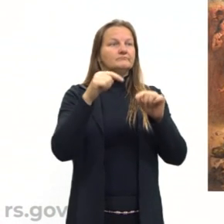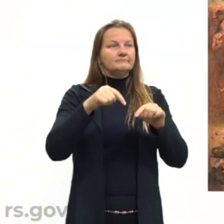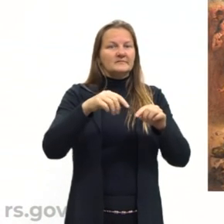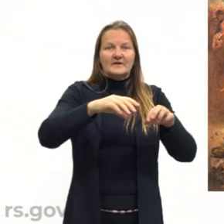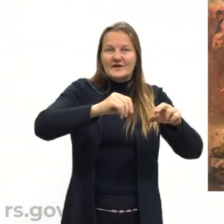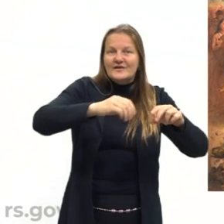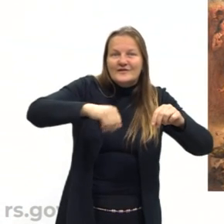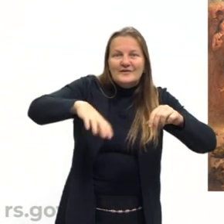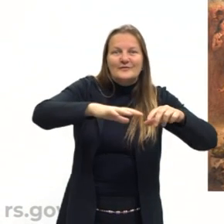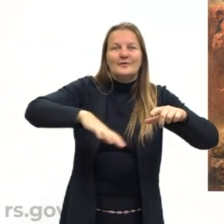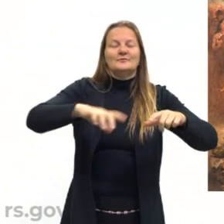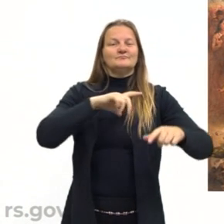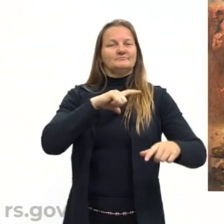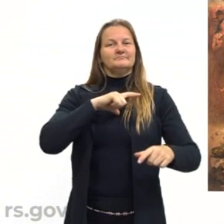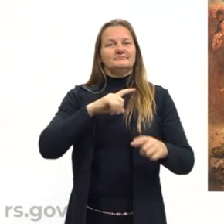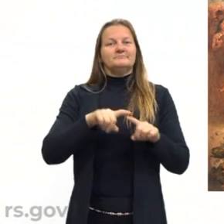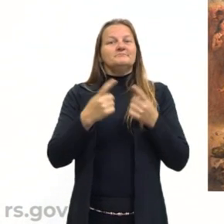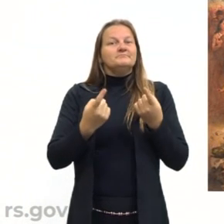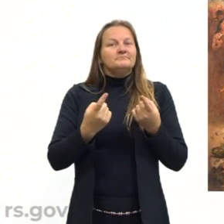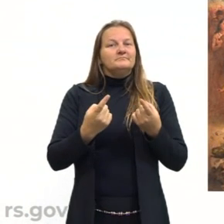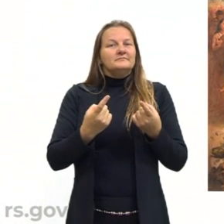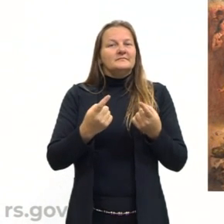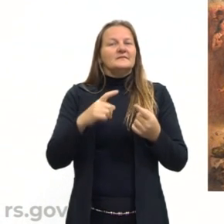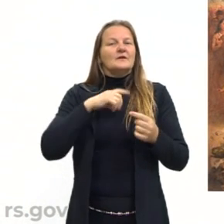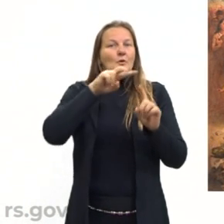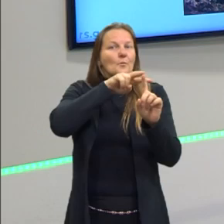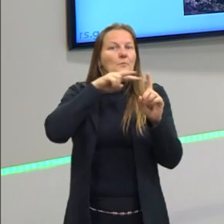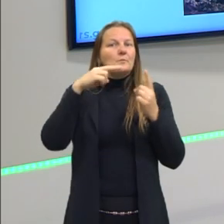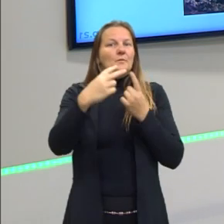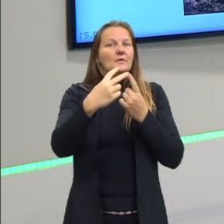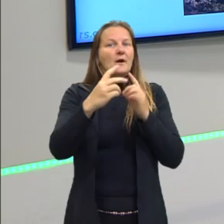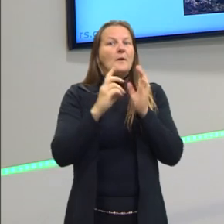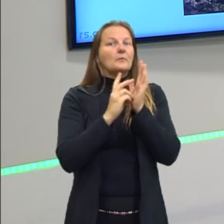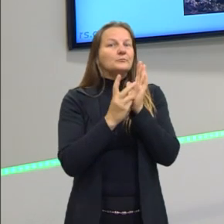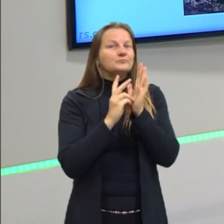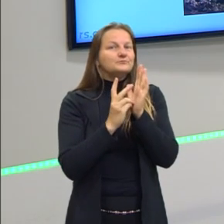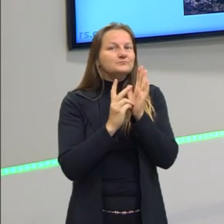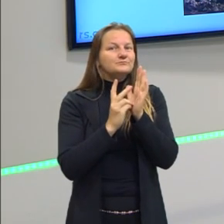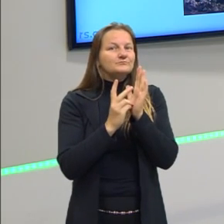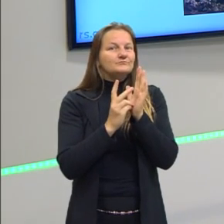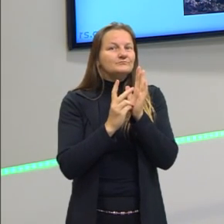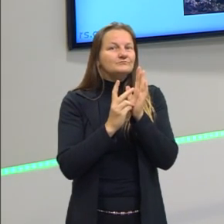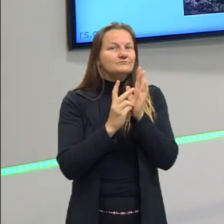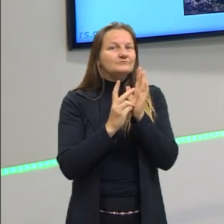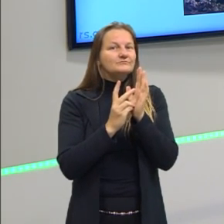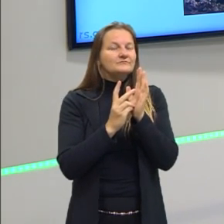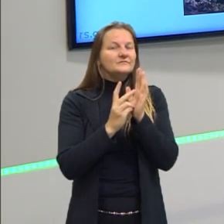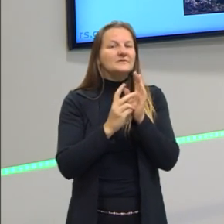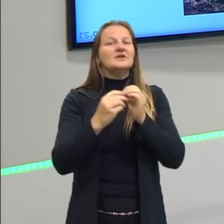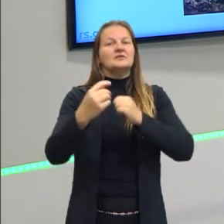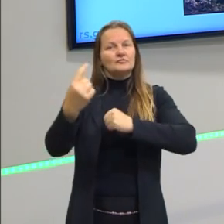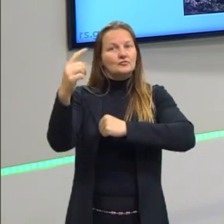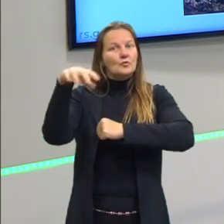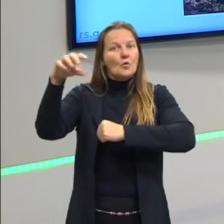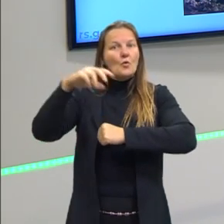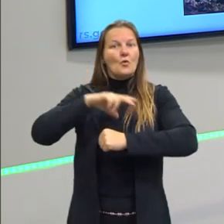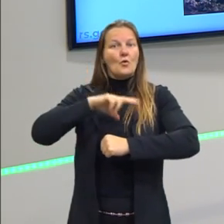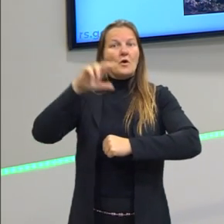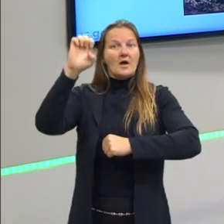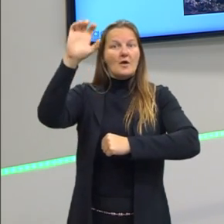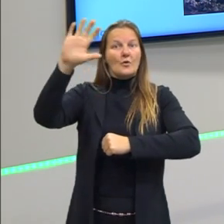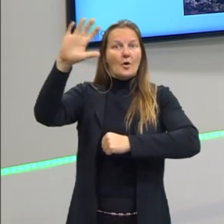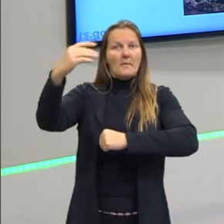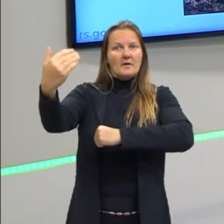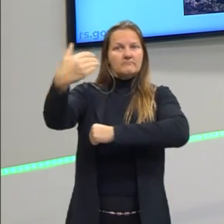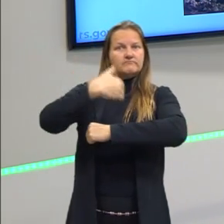território existia. Mas a gente sabe que, da perspectiva dos povos indígenas, isso foi uma invasão. E os indígenas já